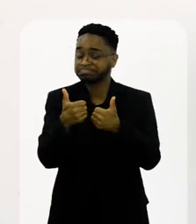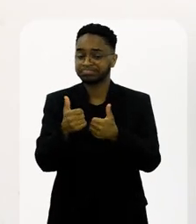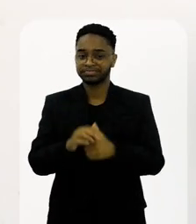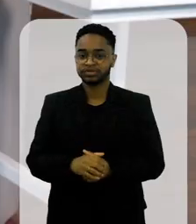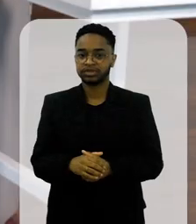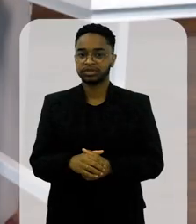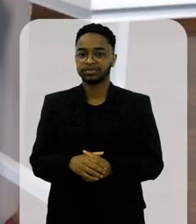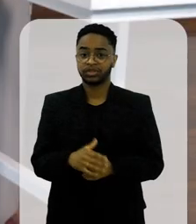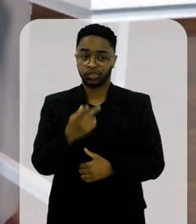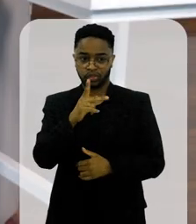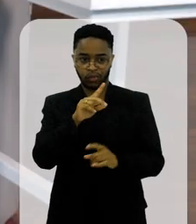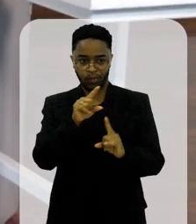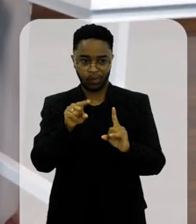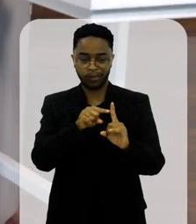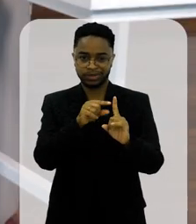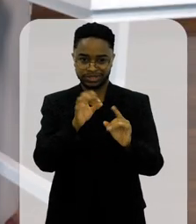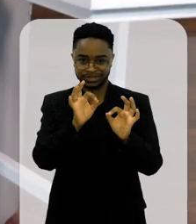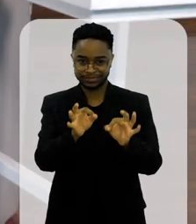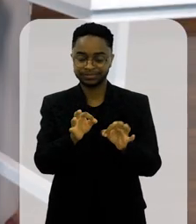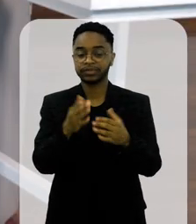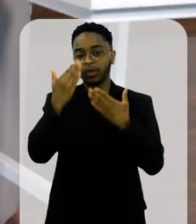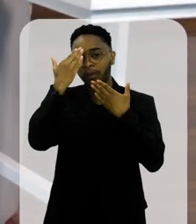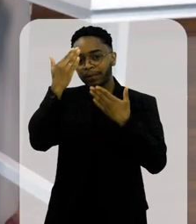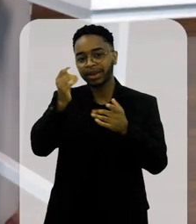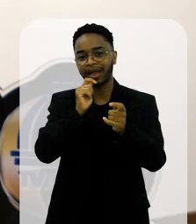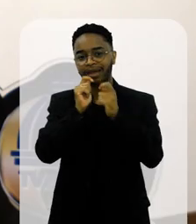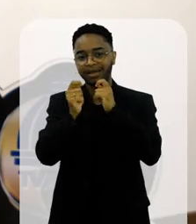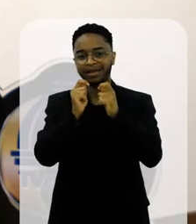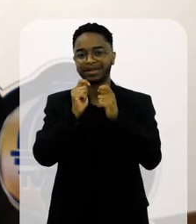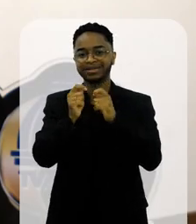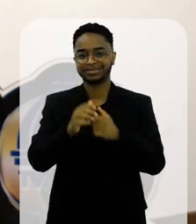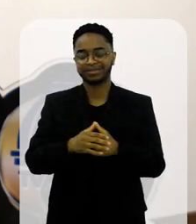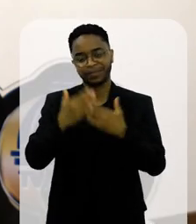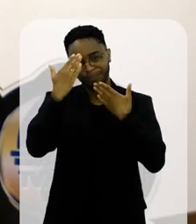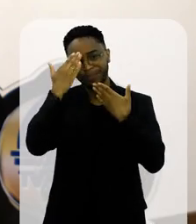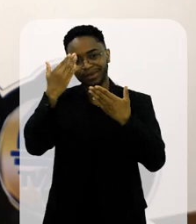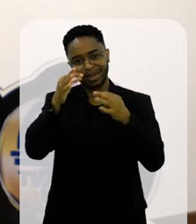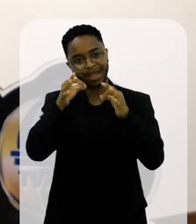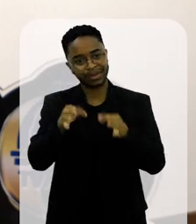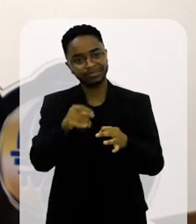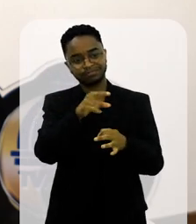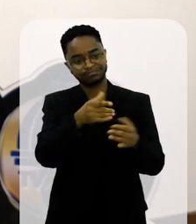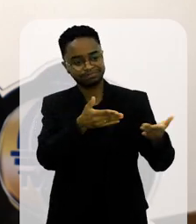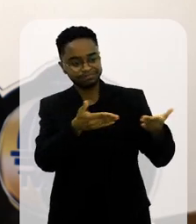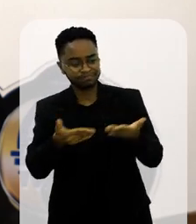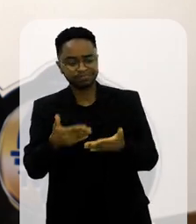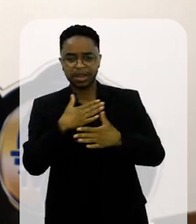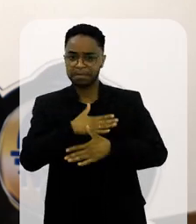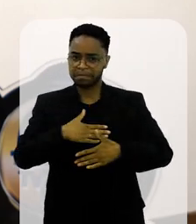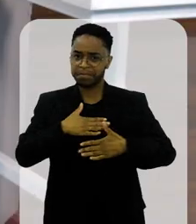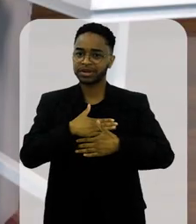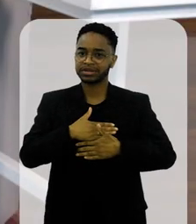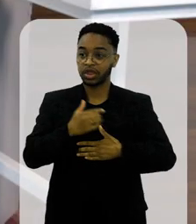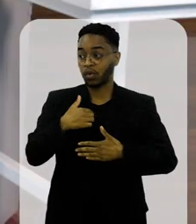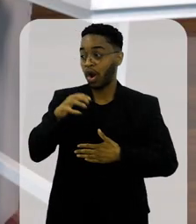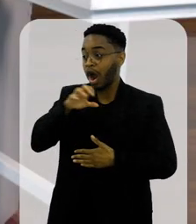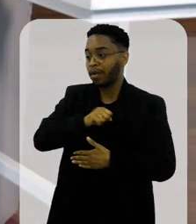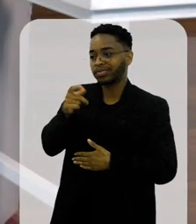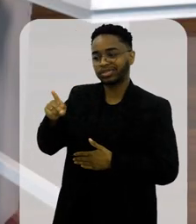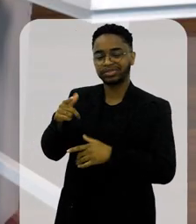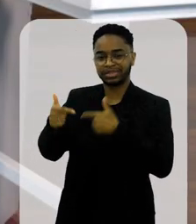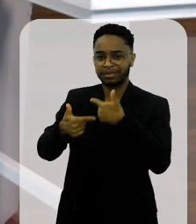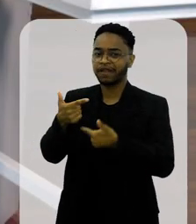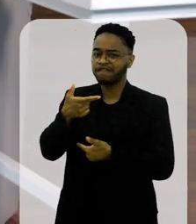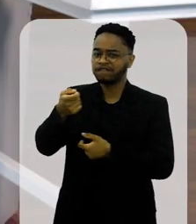bom, né? É a missão, né? Muito obrigado pela entrevista. Obrigado por tudo. Muito obrigado por tê-lo aqui, foi um prazer muito grande.